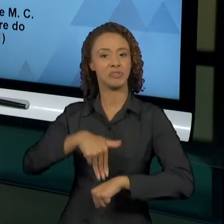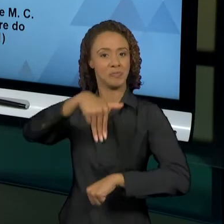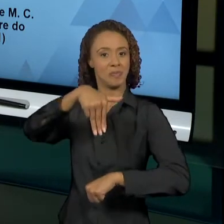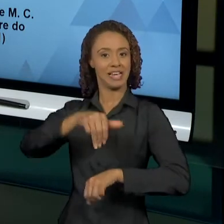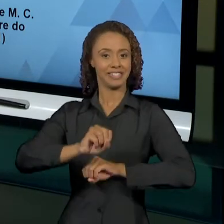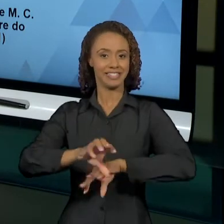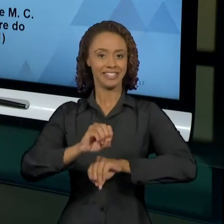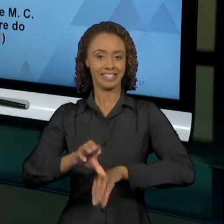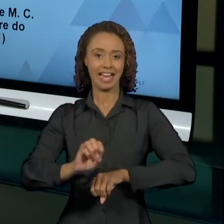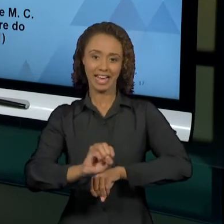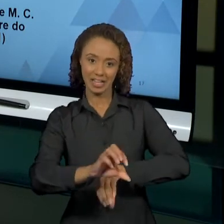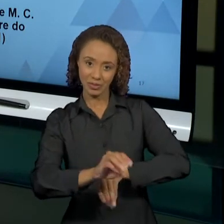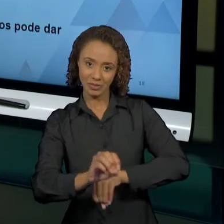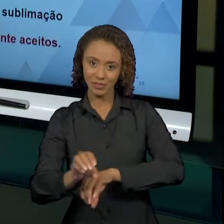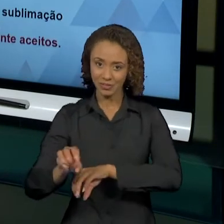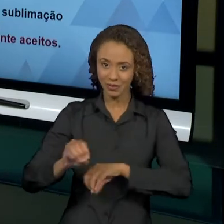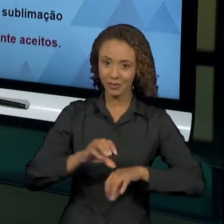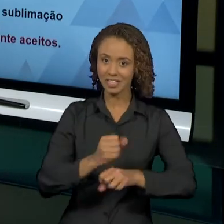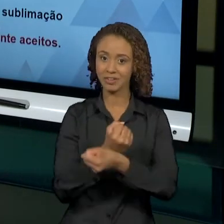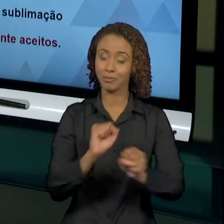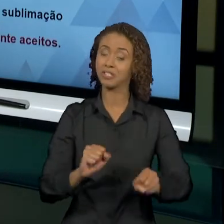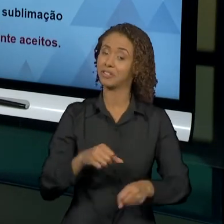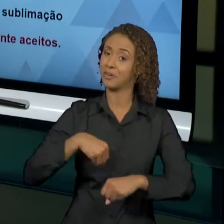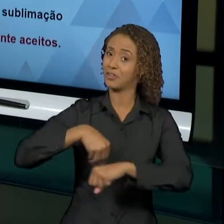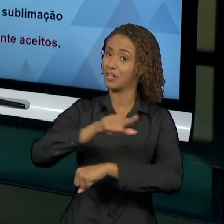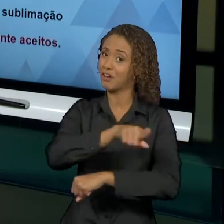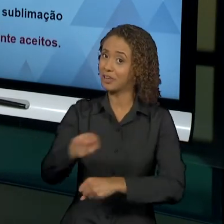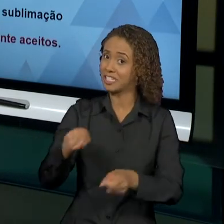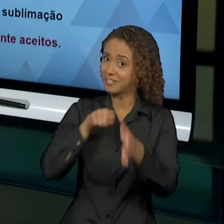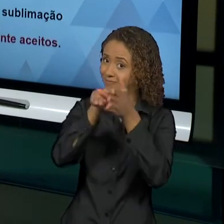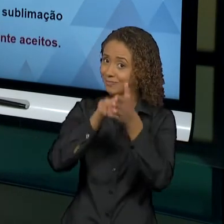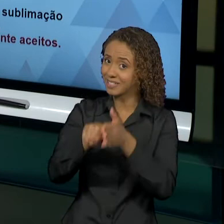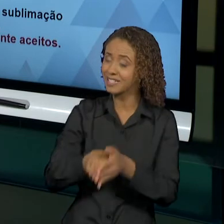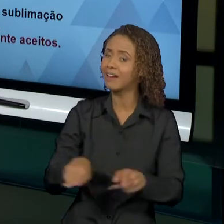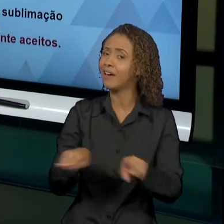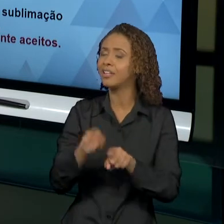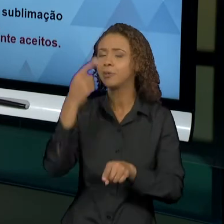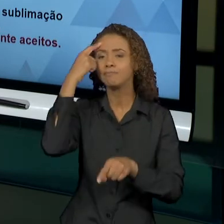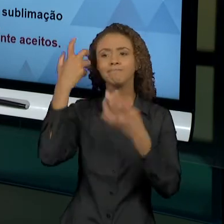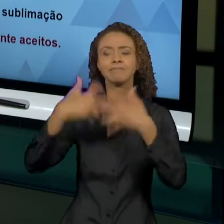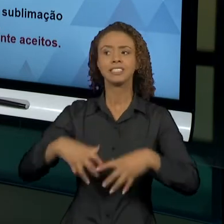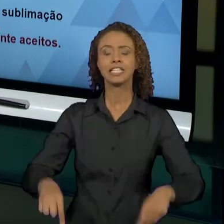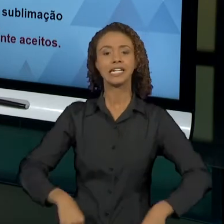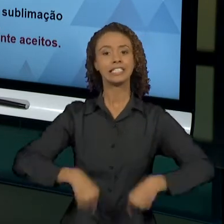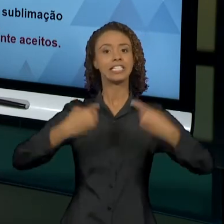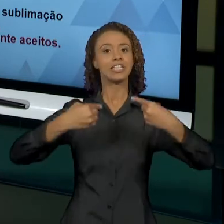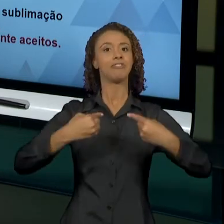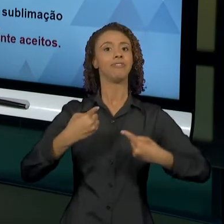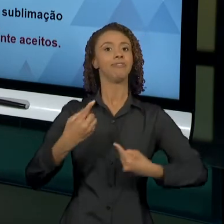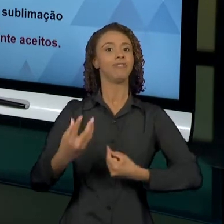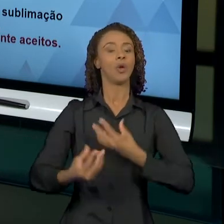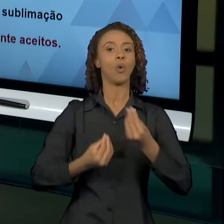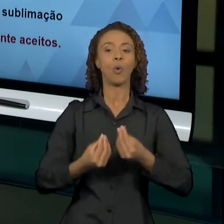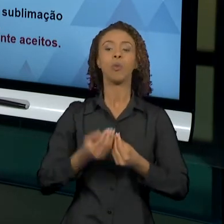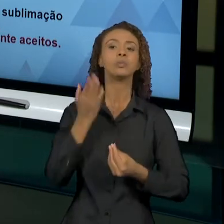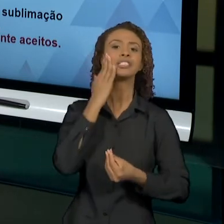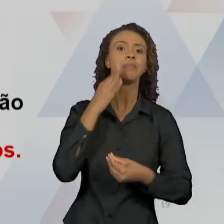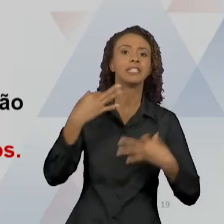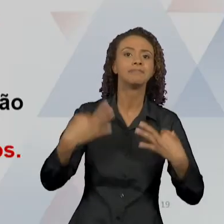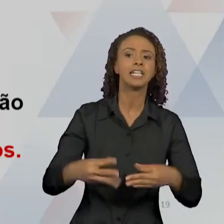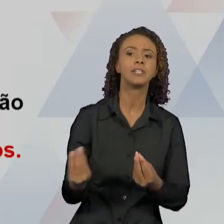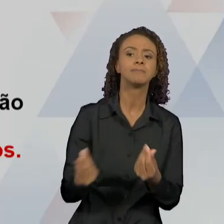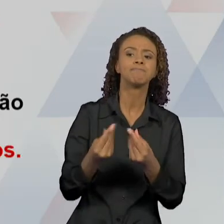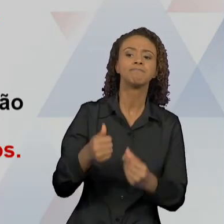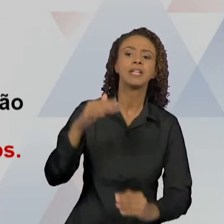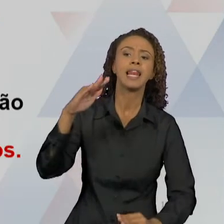explorarem mais essa obra e pensar realmente nesse desafio de encontrar limites entre